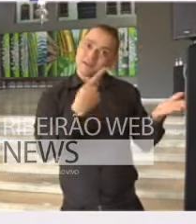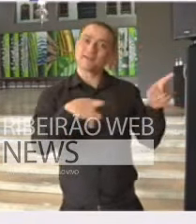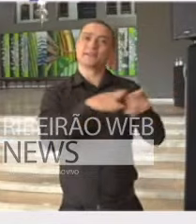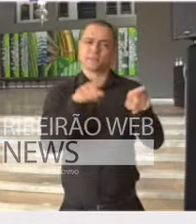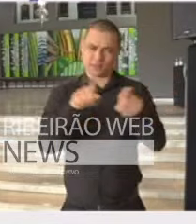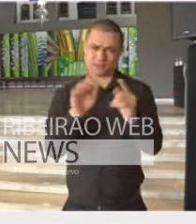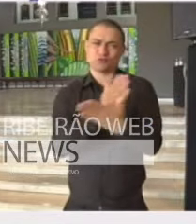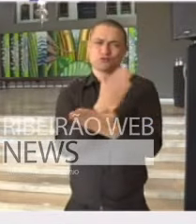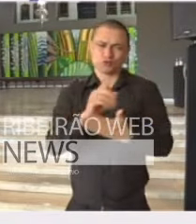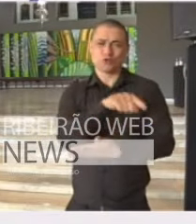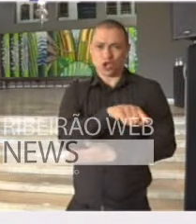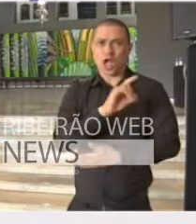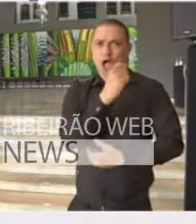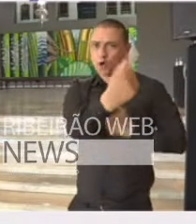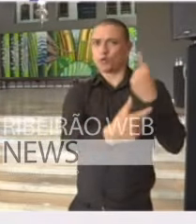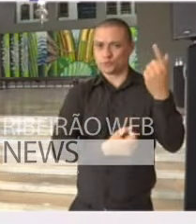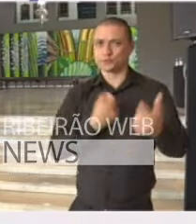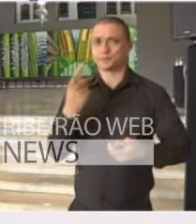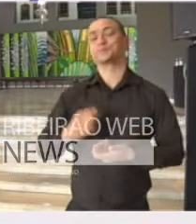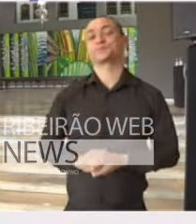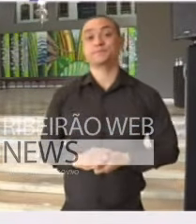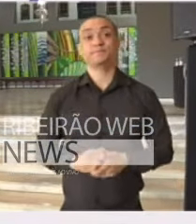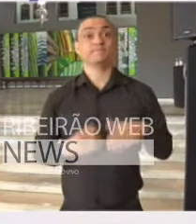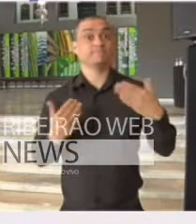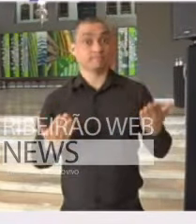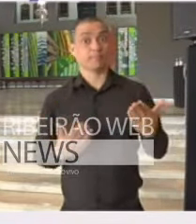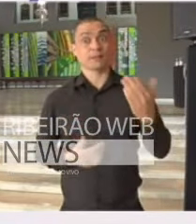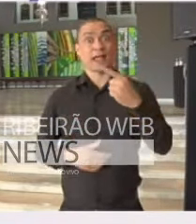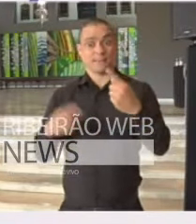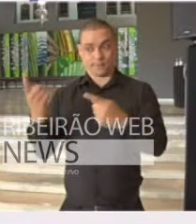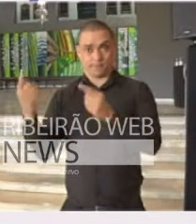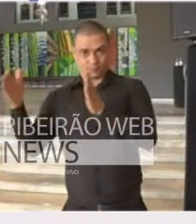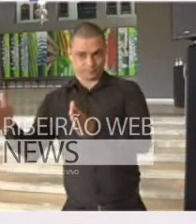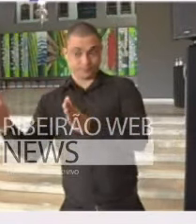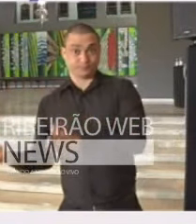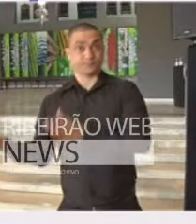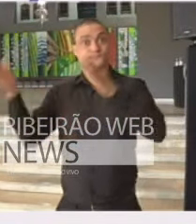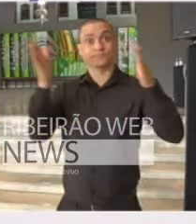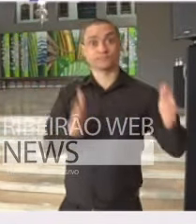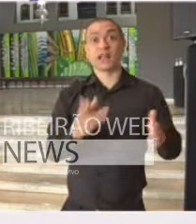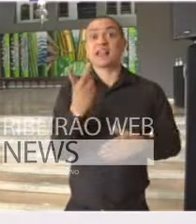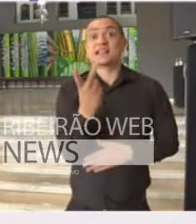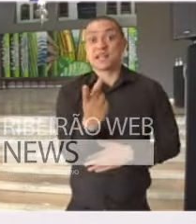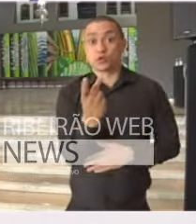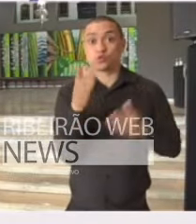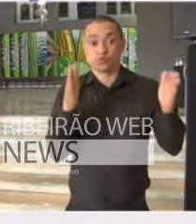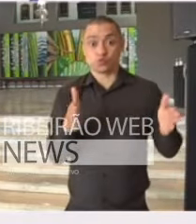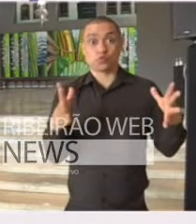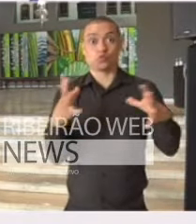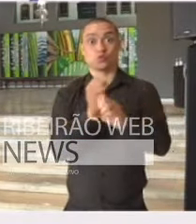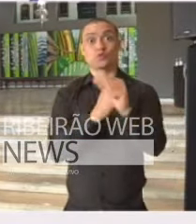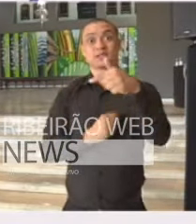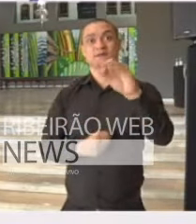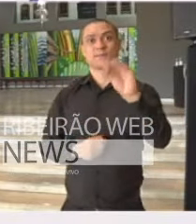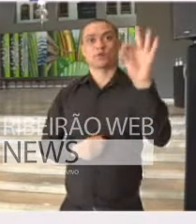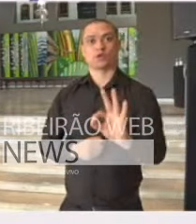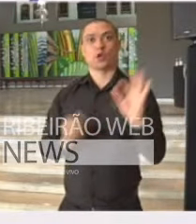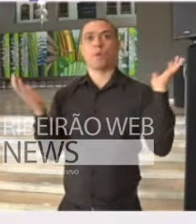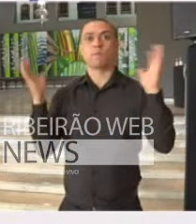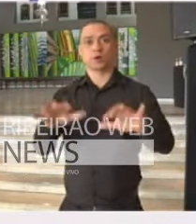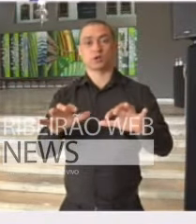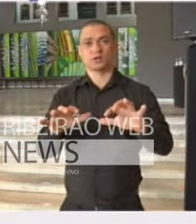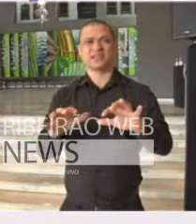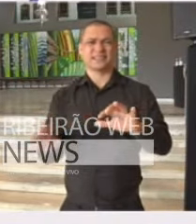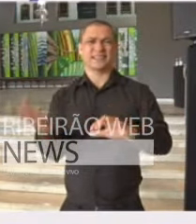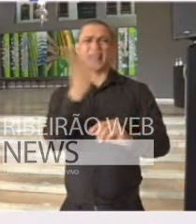determinadas etapas. Na etapa 2, nós migraremos, então, para 70%, e, na verdade, a